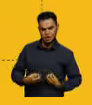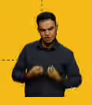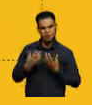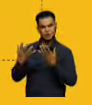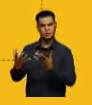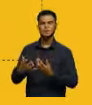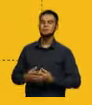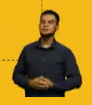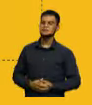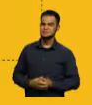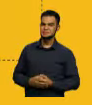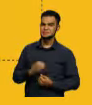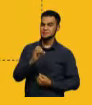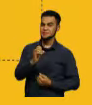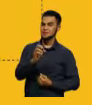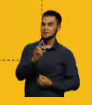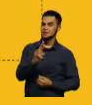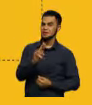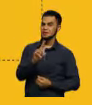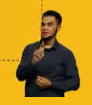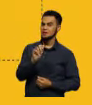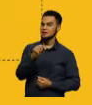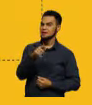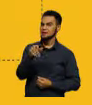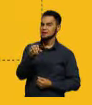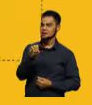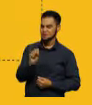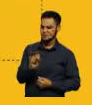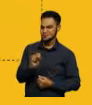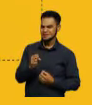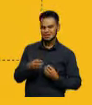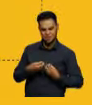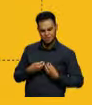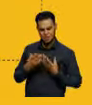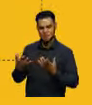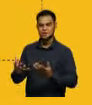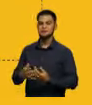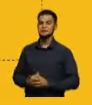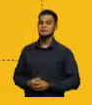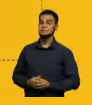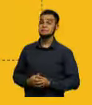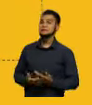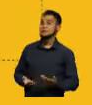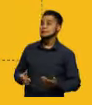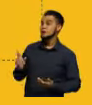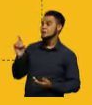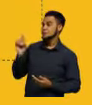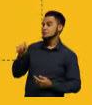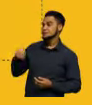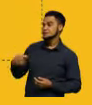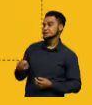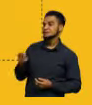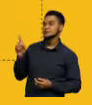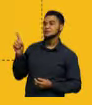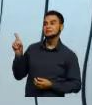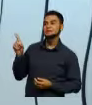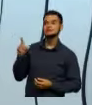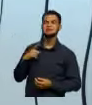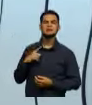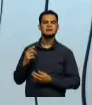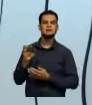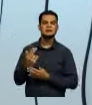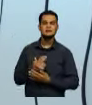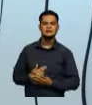Doação de órgãos, abrace essa ideia. Então, nós temos aqui a imagem que representa